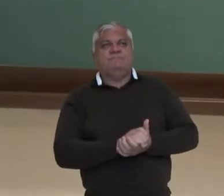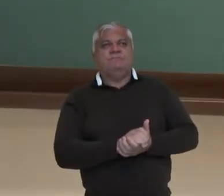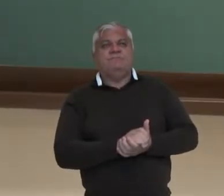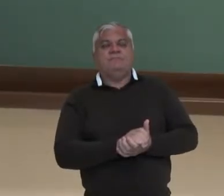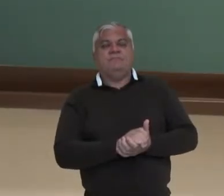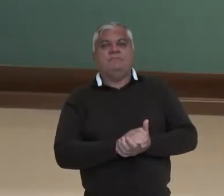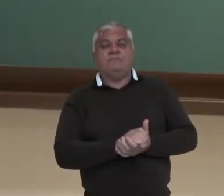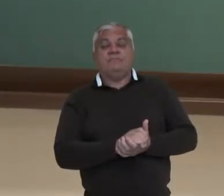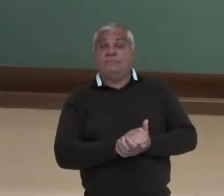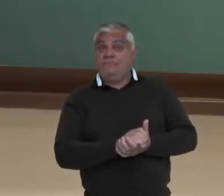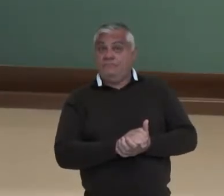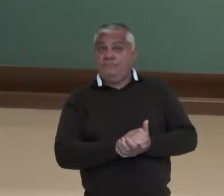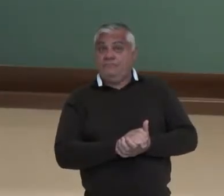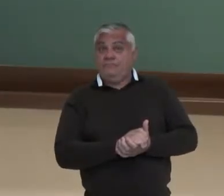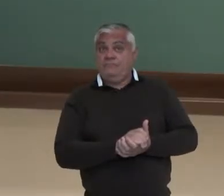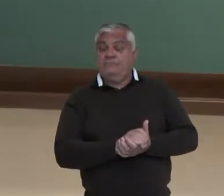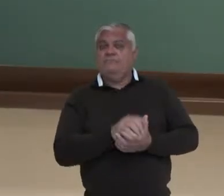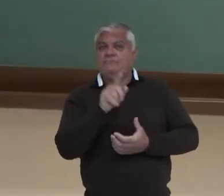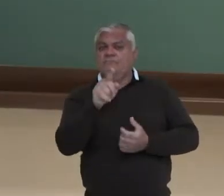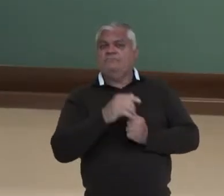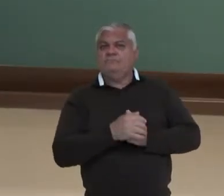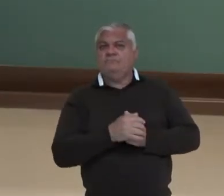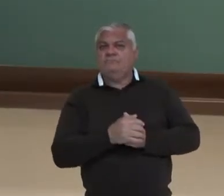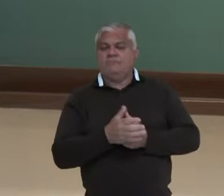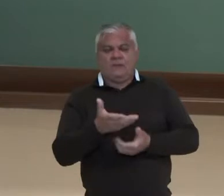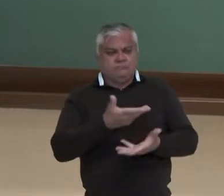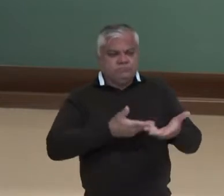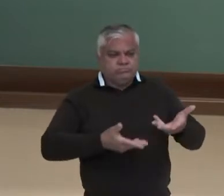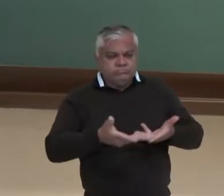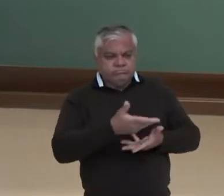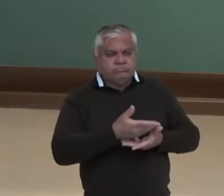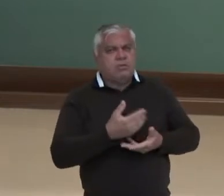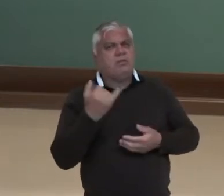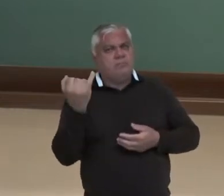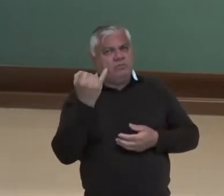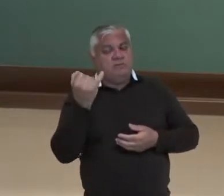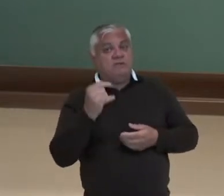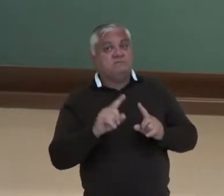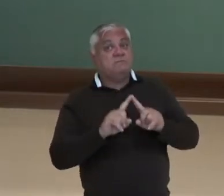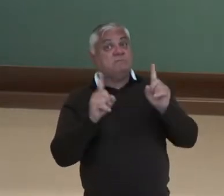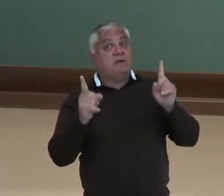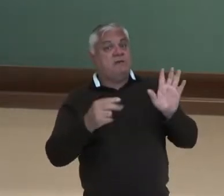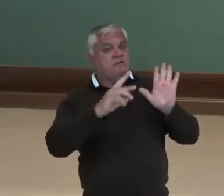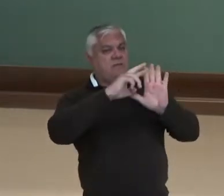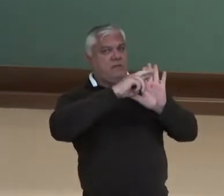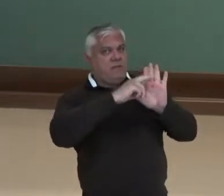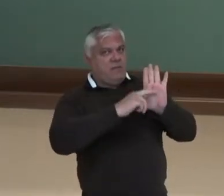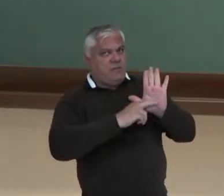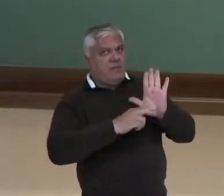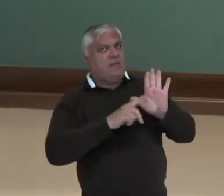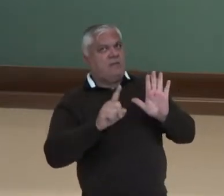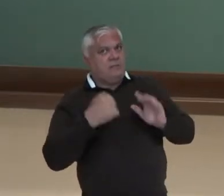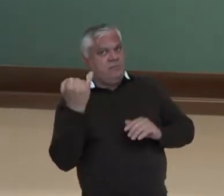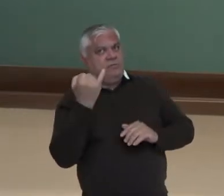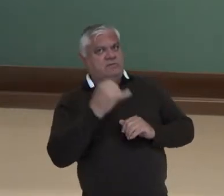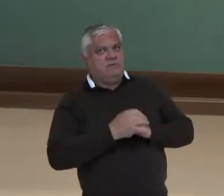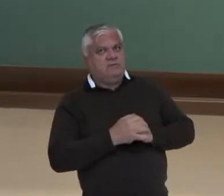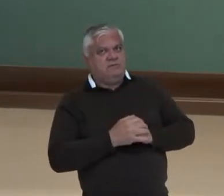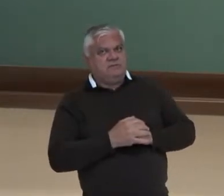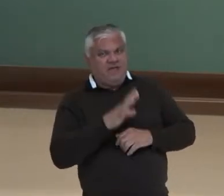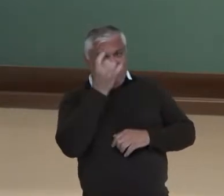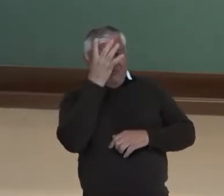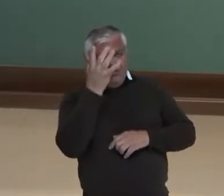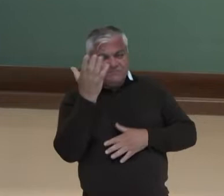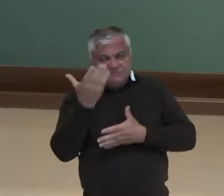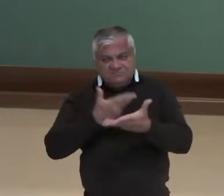Bom, regras de convivência são importantes, não é mesmo? Ou é fácil conviver com as pessoas? Imagina